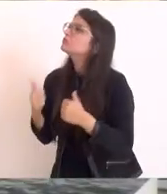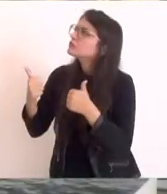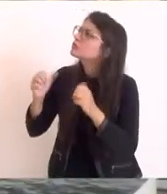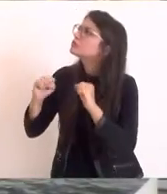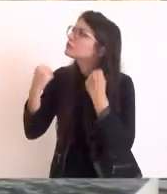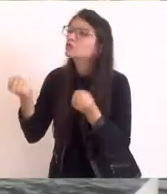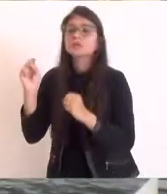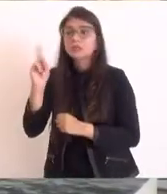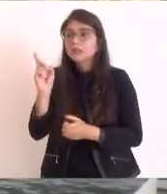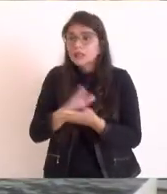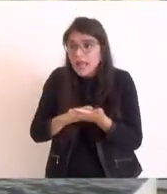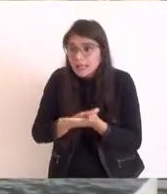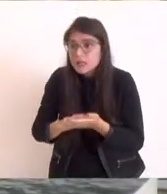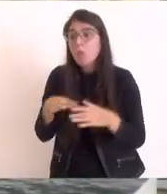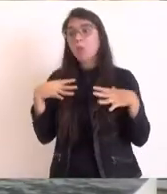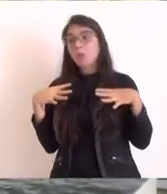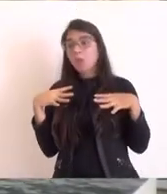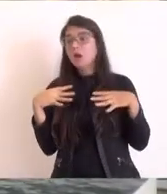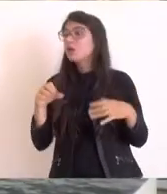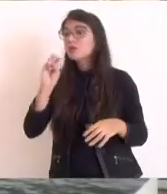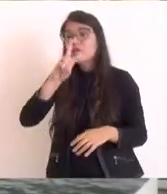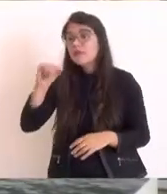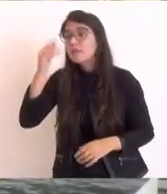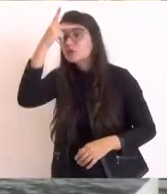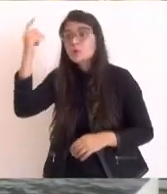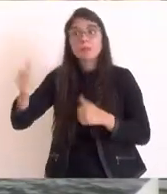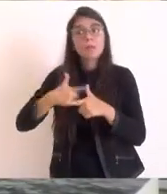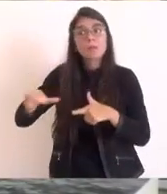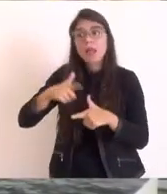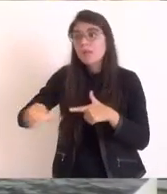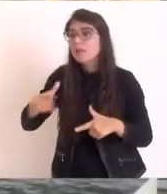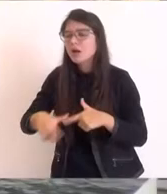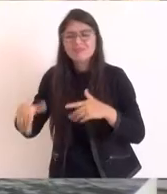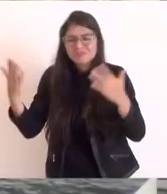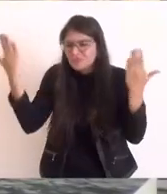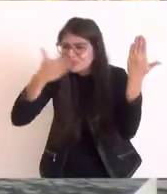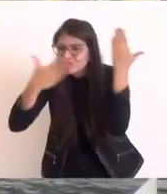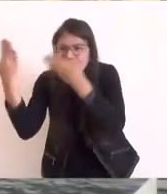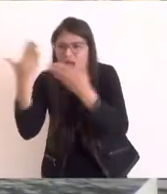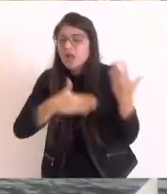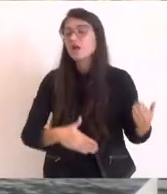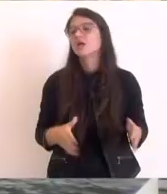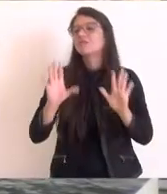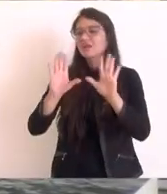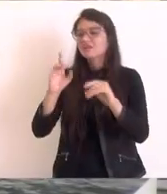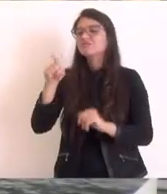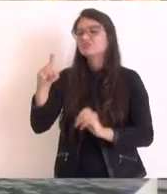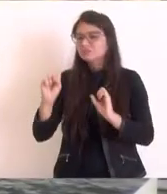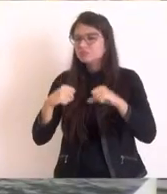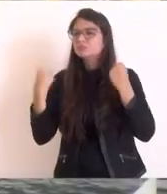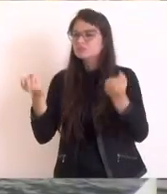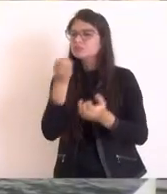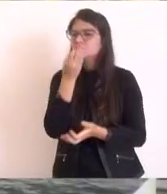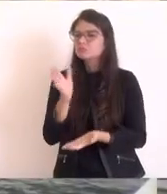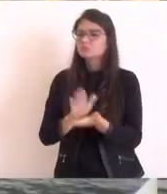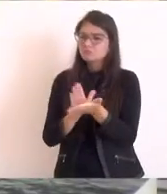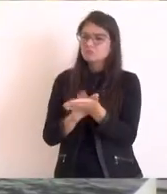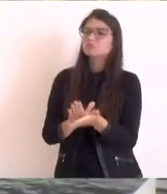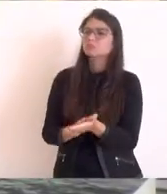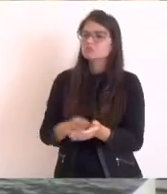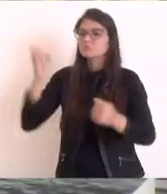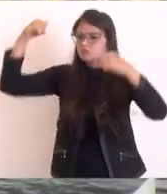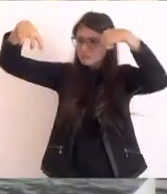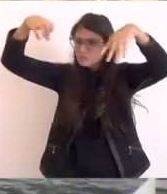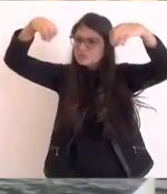teve que fazer isso. Mas nós precisamos da duplicação daquela via. E isso, deputado, eu acredito que o Fundo